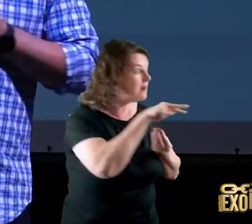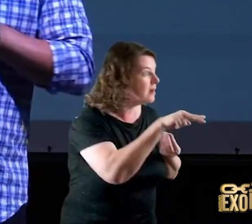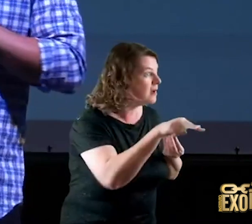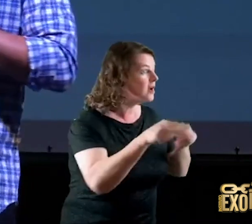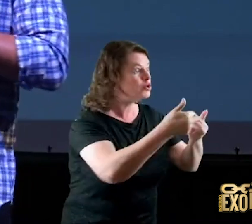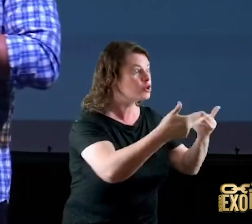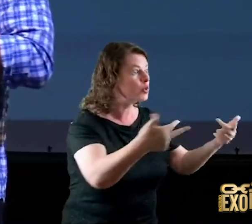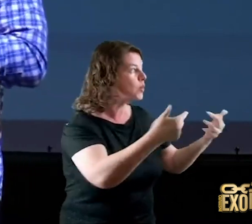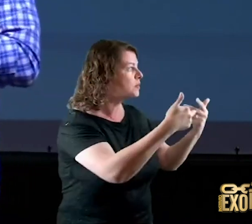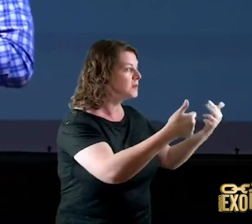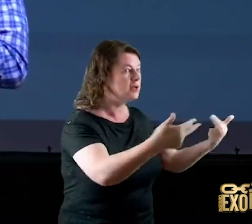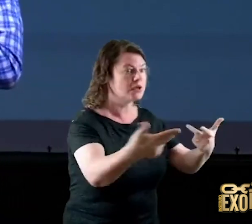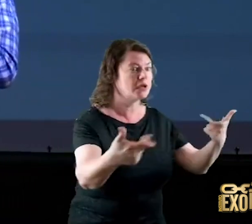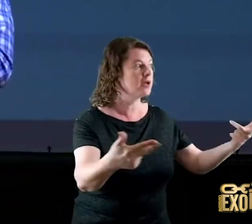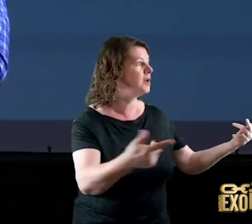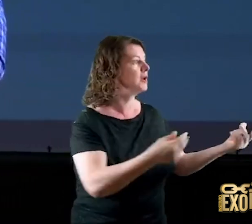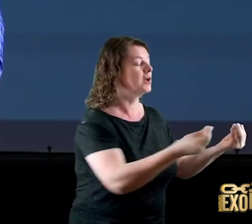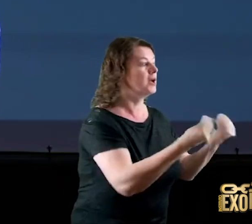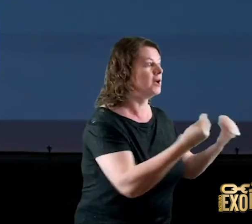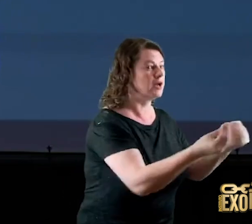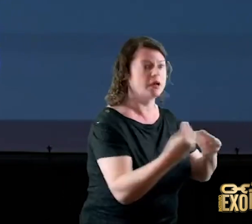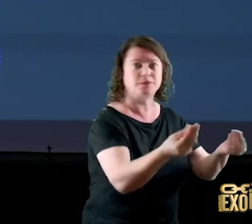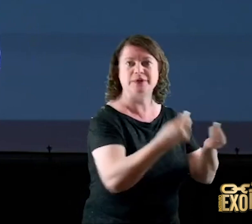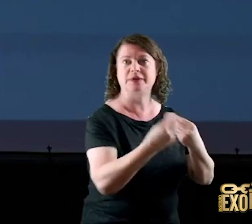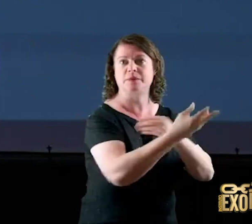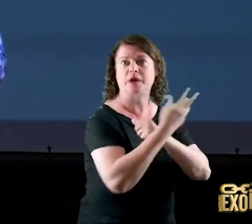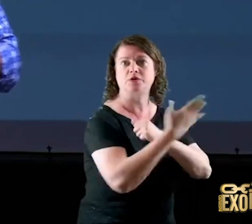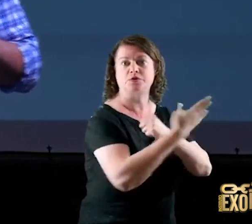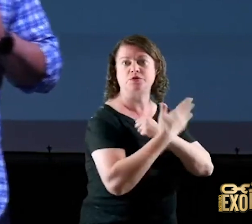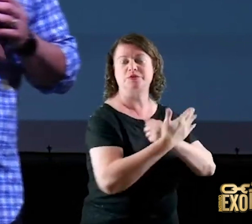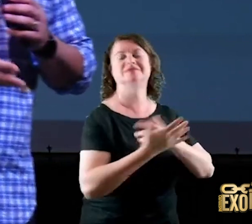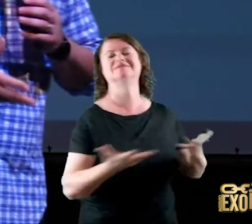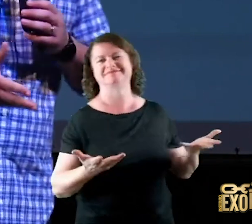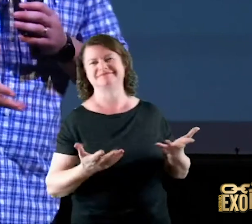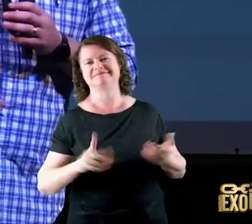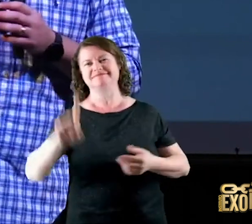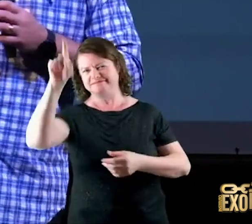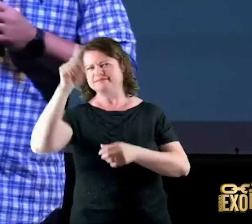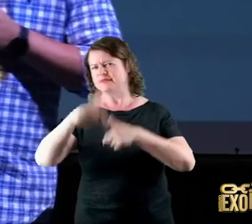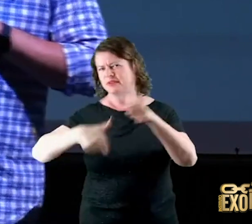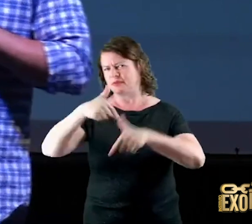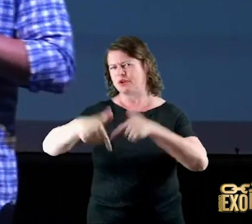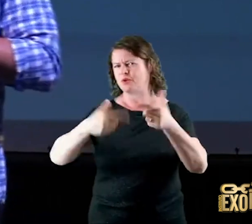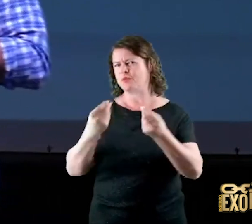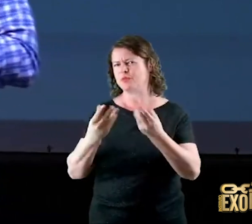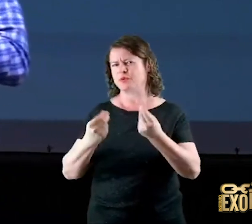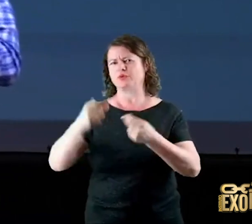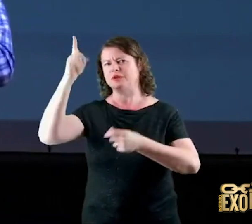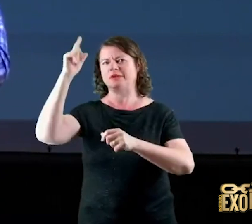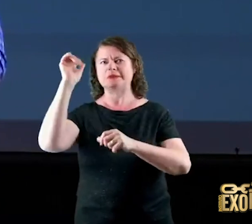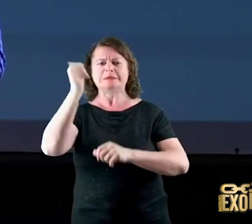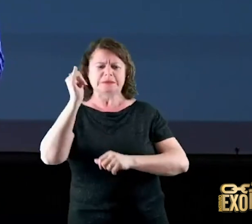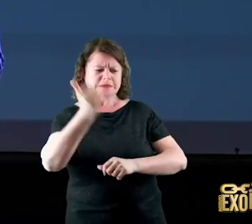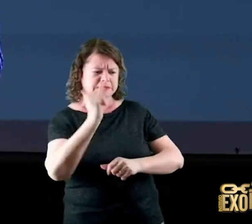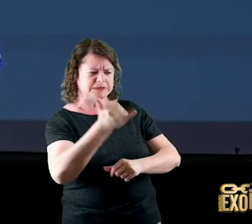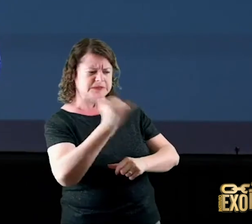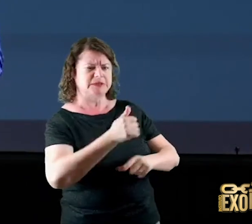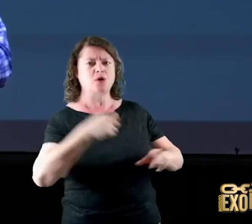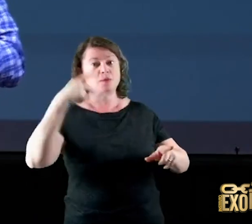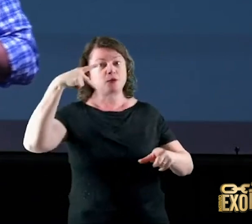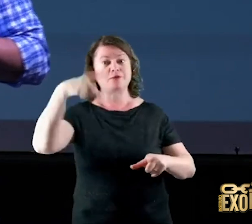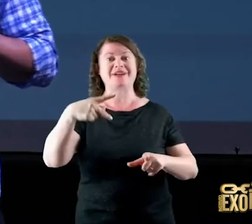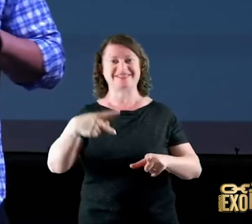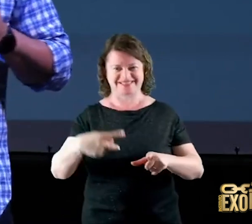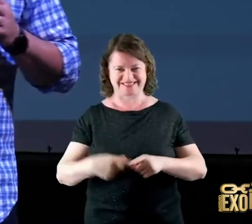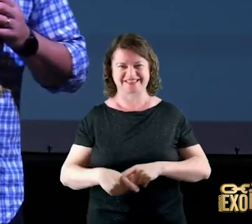Deus trabalhou muito na vida dos profetas muito na vida dos homens e mulheres de Deus eu tenho pregado aqui muito sobre Jacó eu gosto muito dele